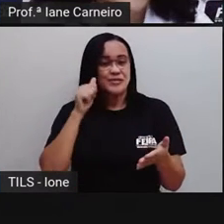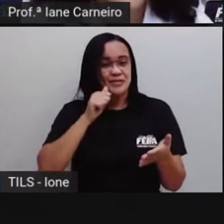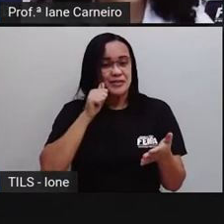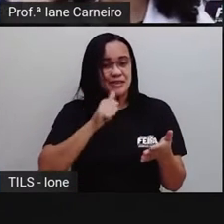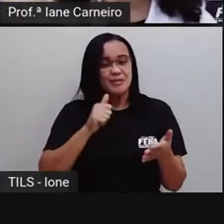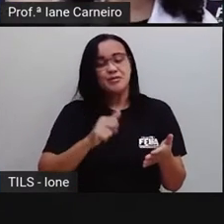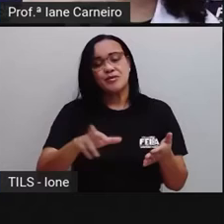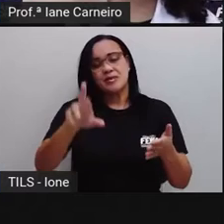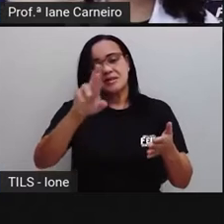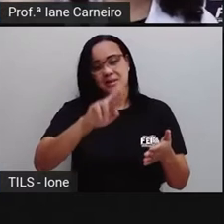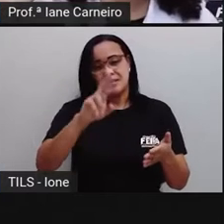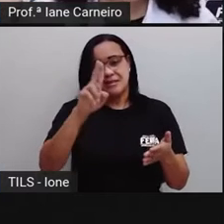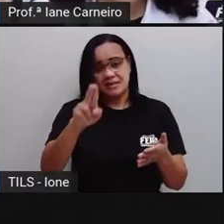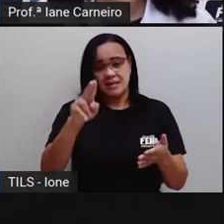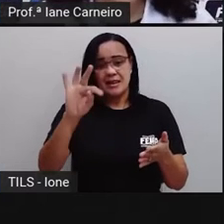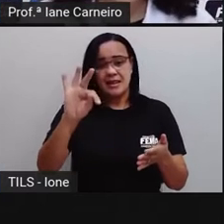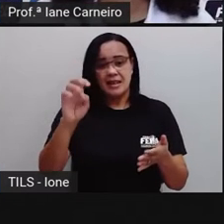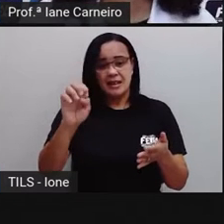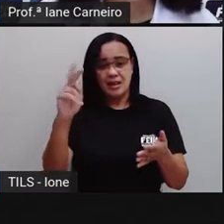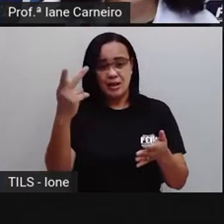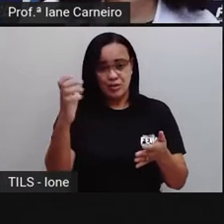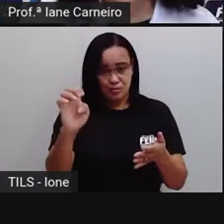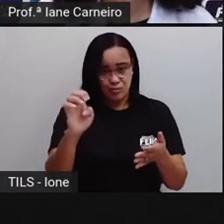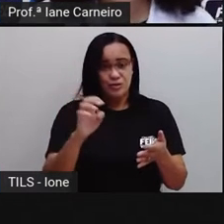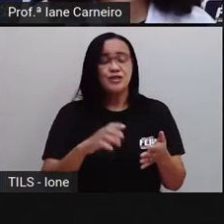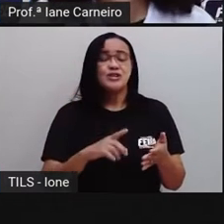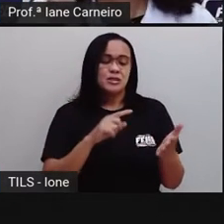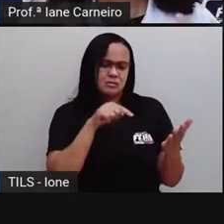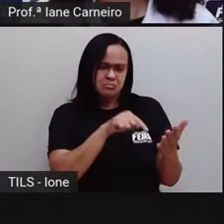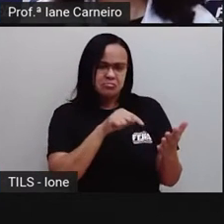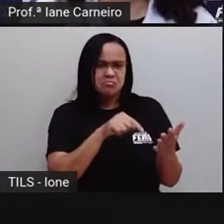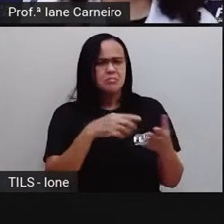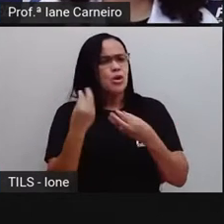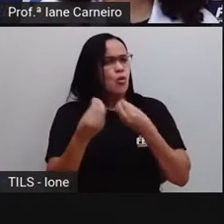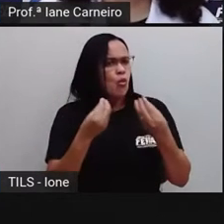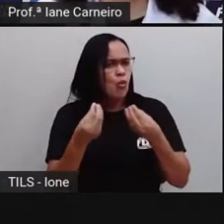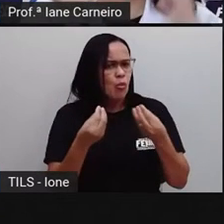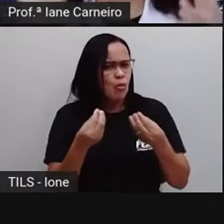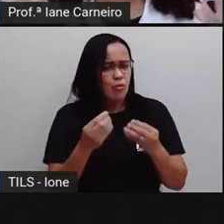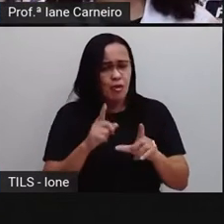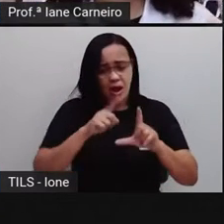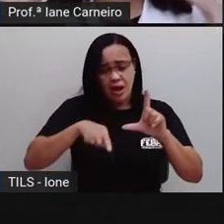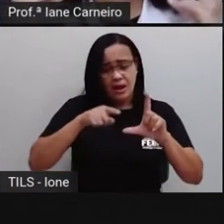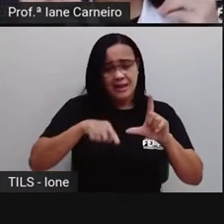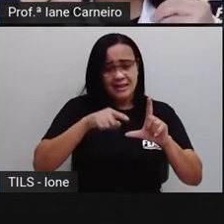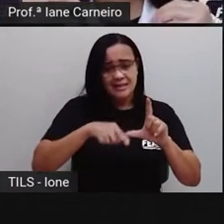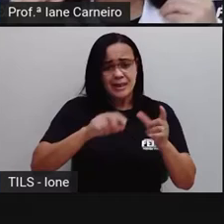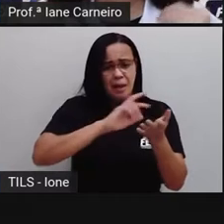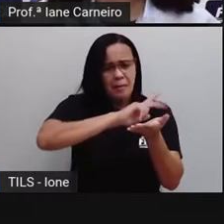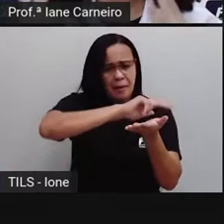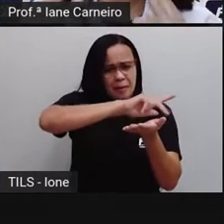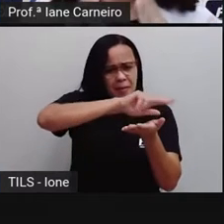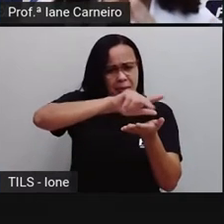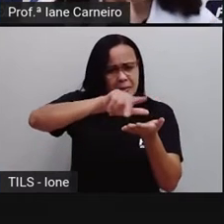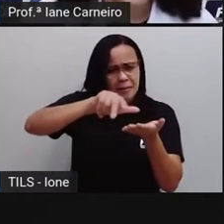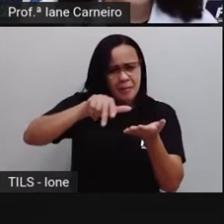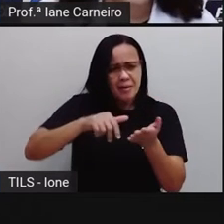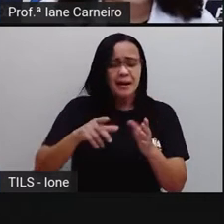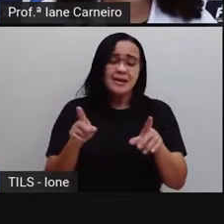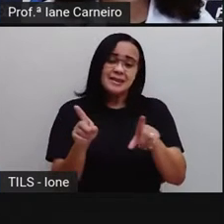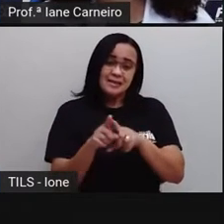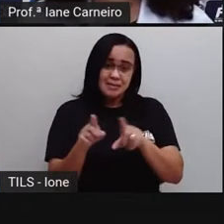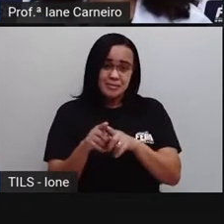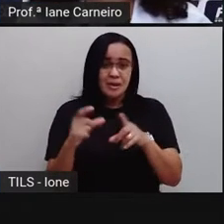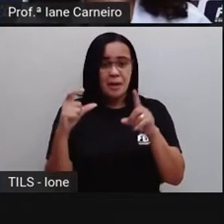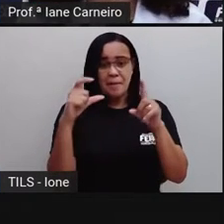letra P ou a letra F, né? O nome dela é F, mas a gente vai ver nas palavras que ela tem o som de Fê,